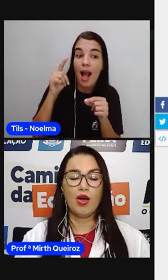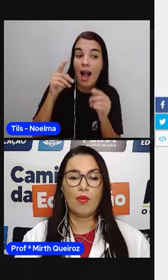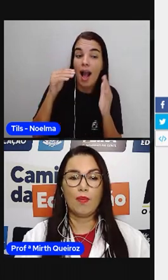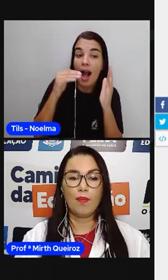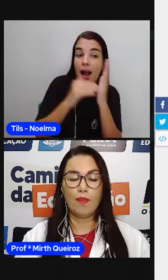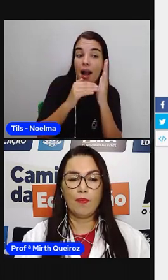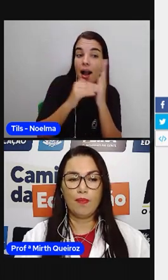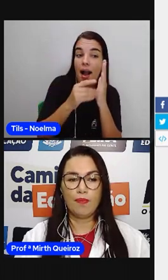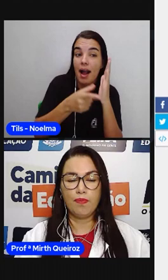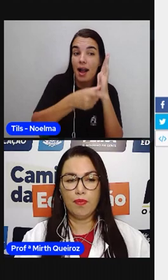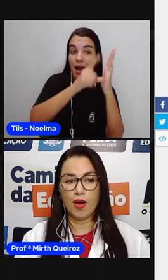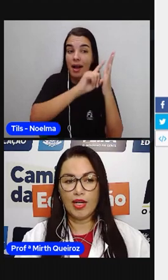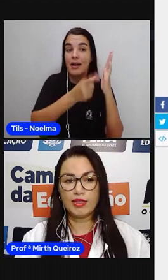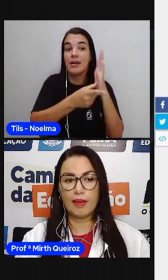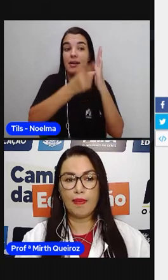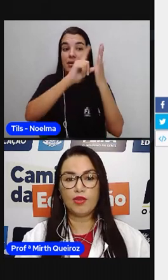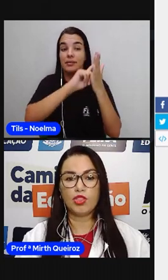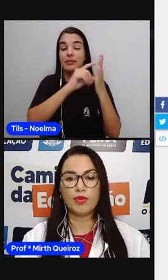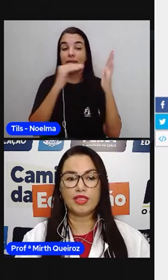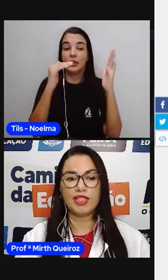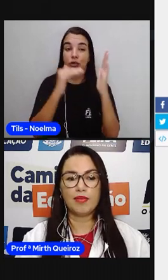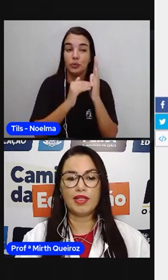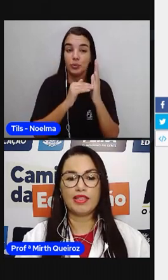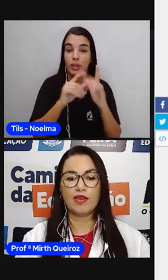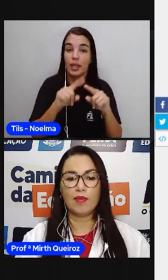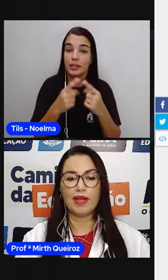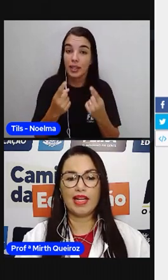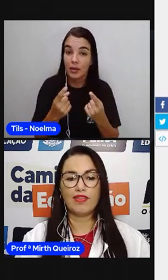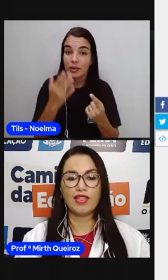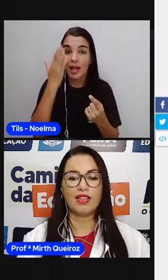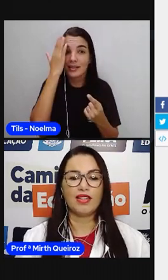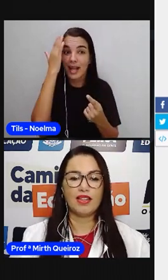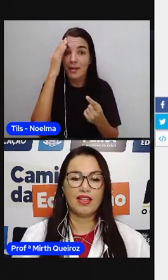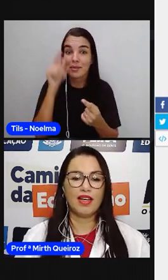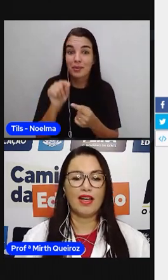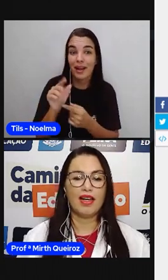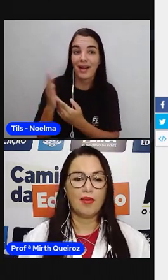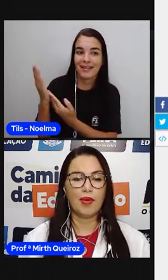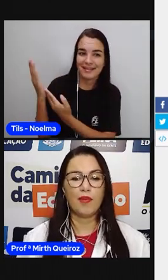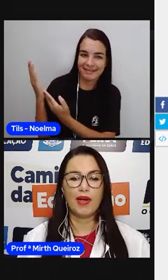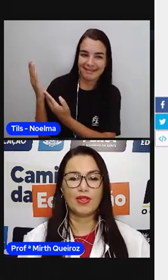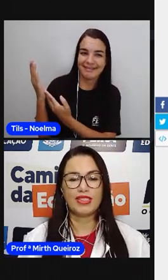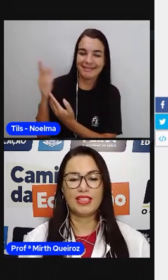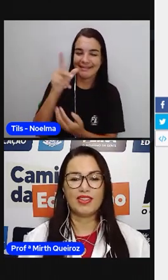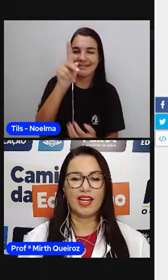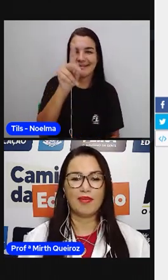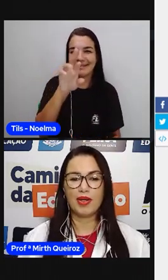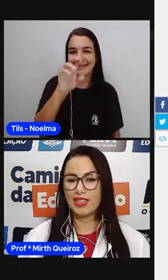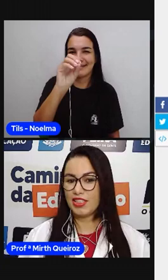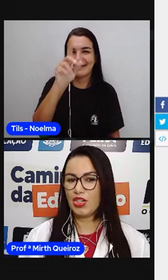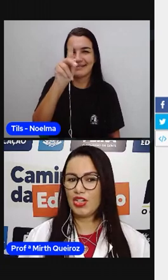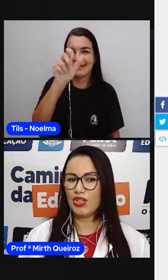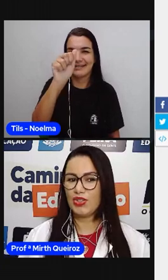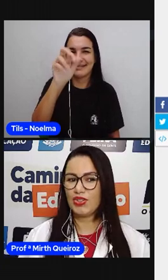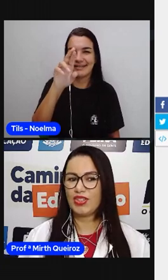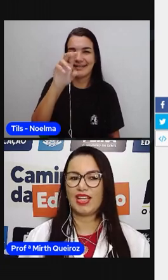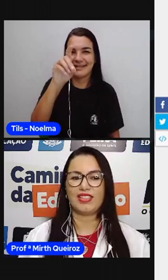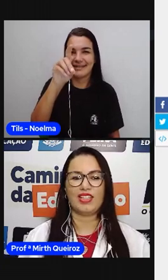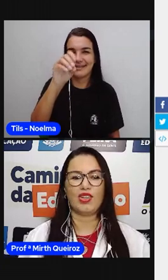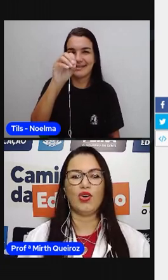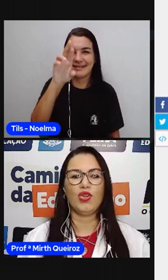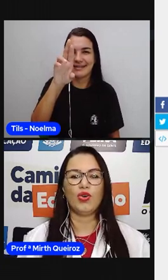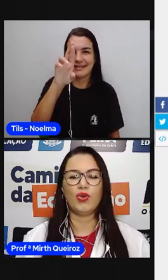antepenúltima sílaba. Então, a palavra proparoxítona. Proacentou?